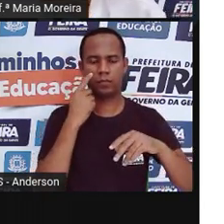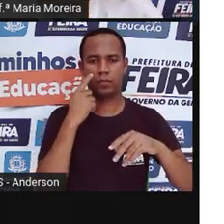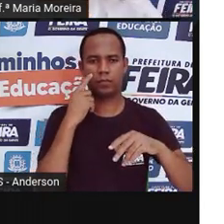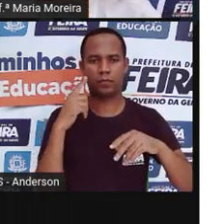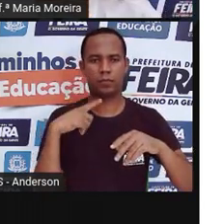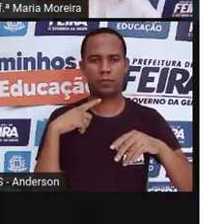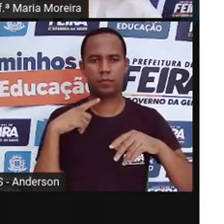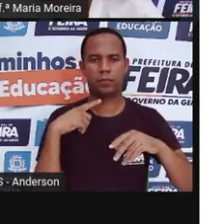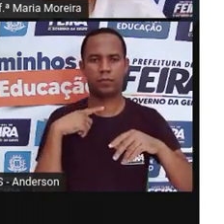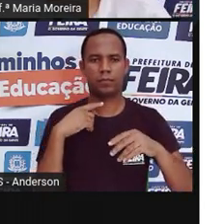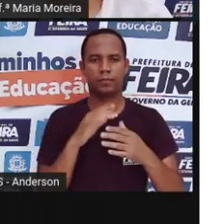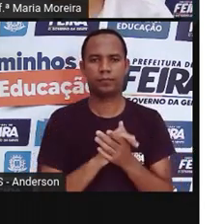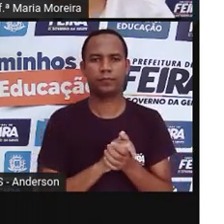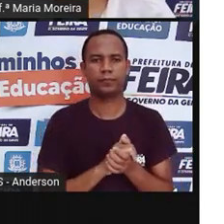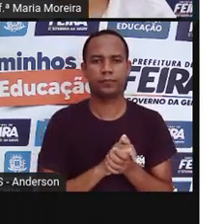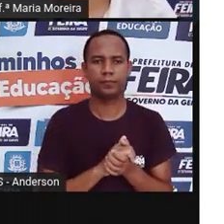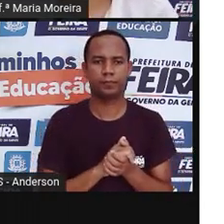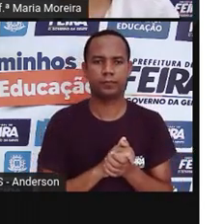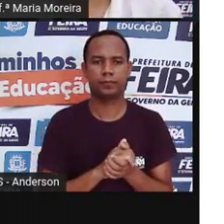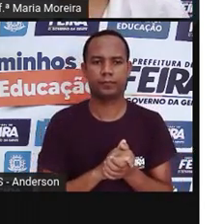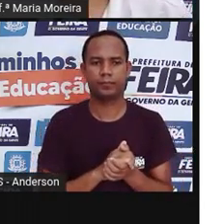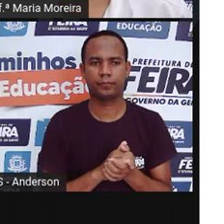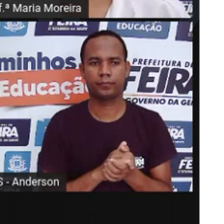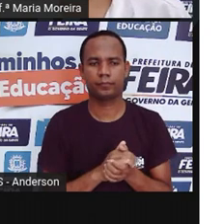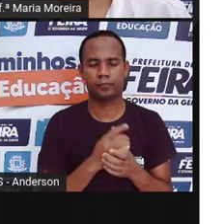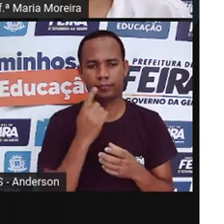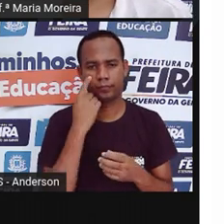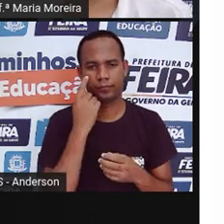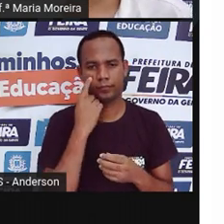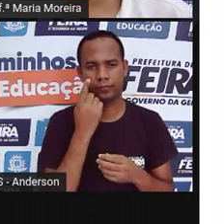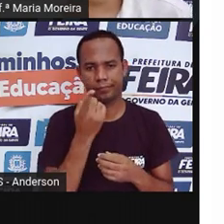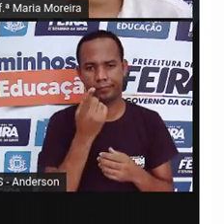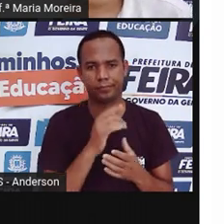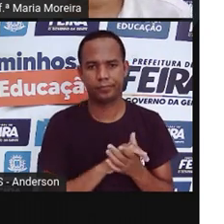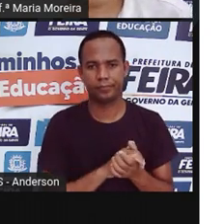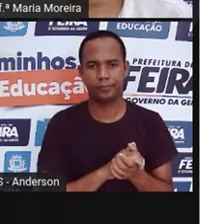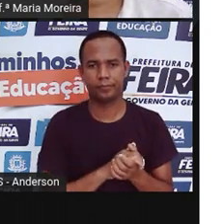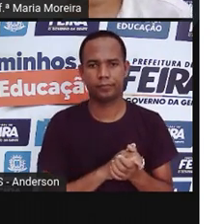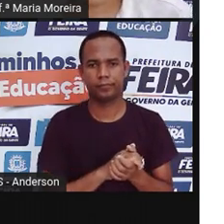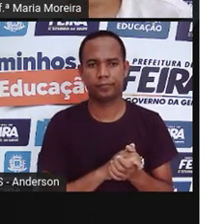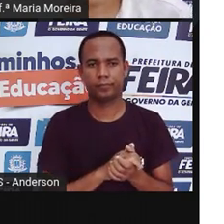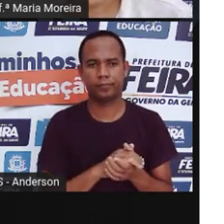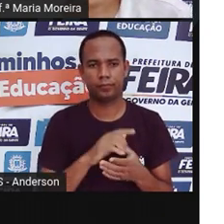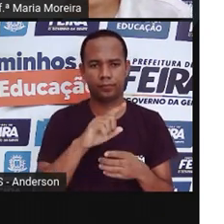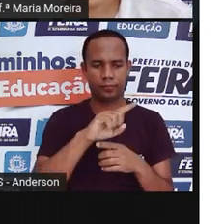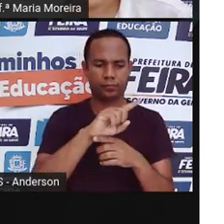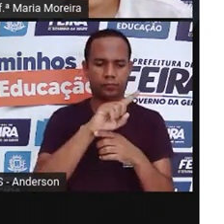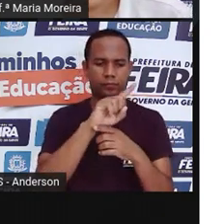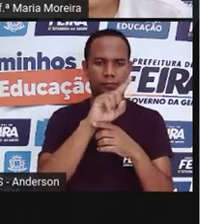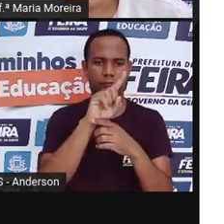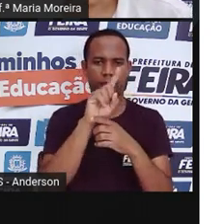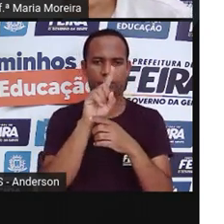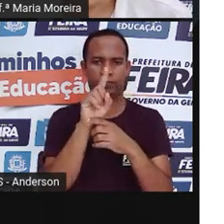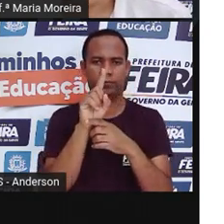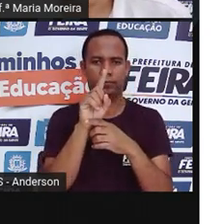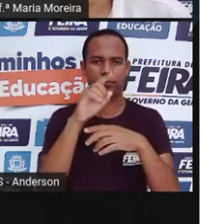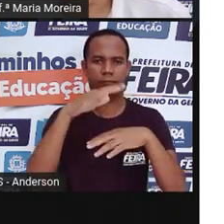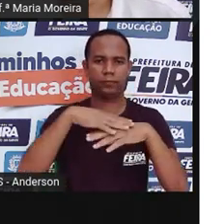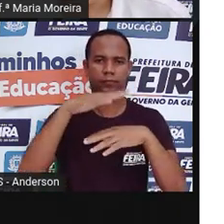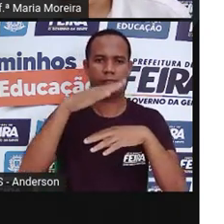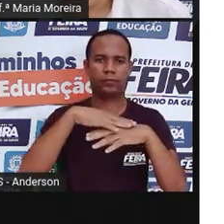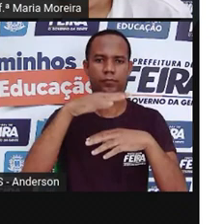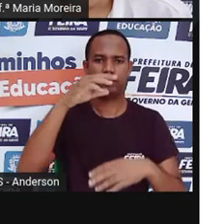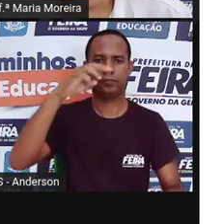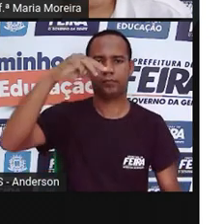dedicada só a isso, tá? Então, vamos aqui. O ponteiro maior, que é esse aqui, marca